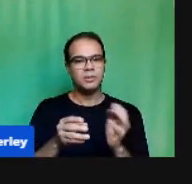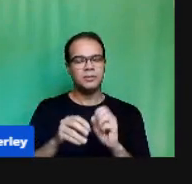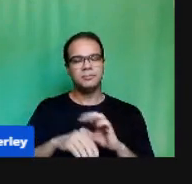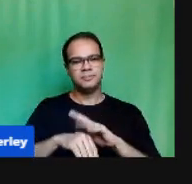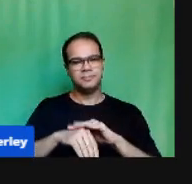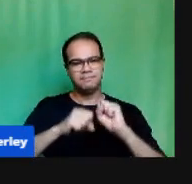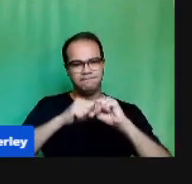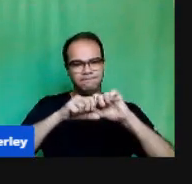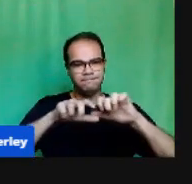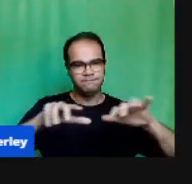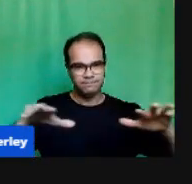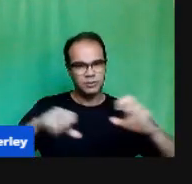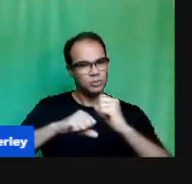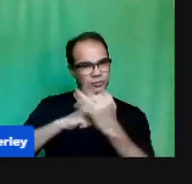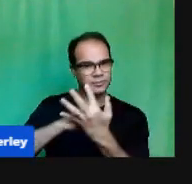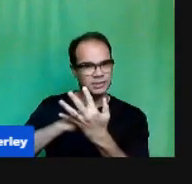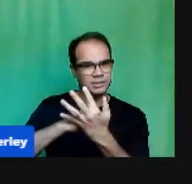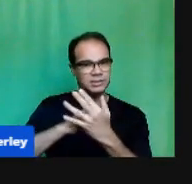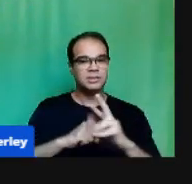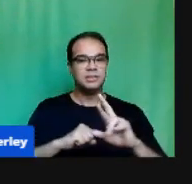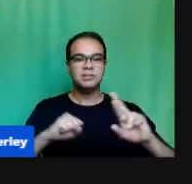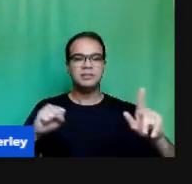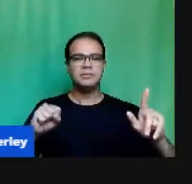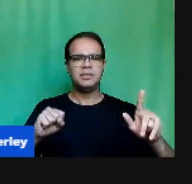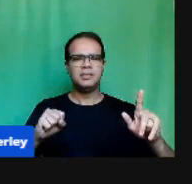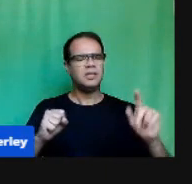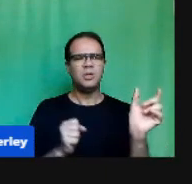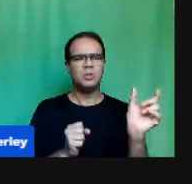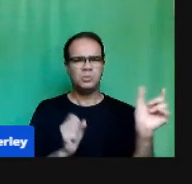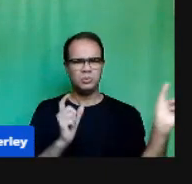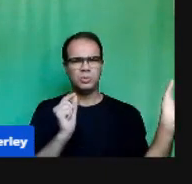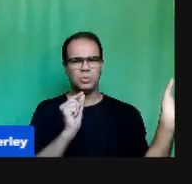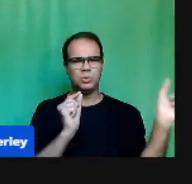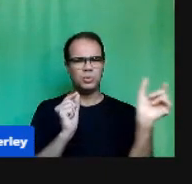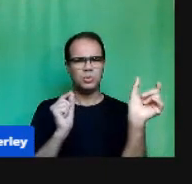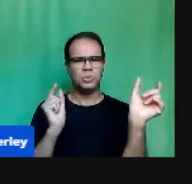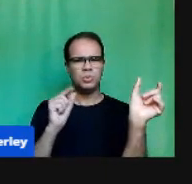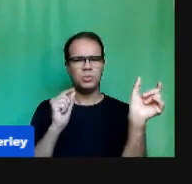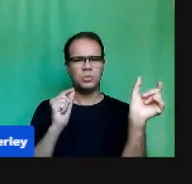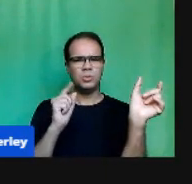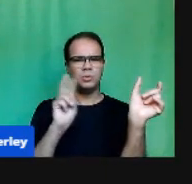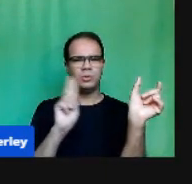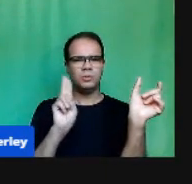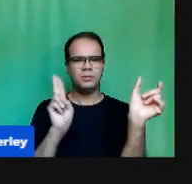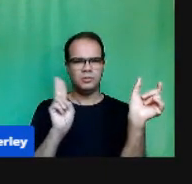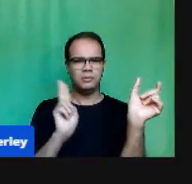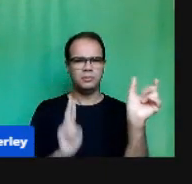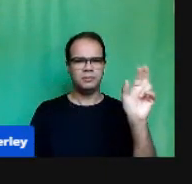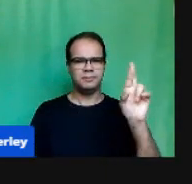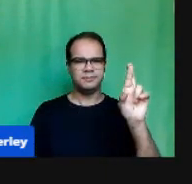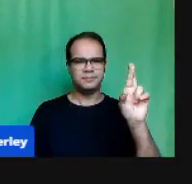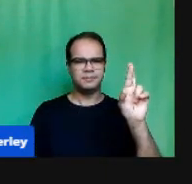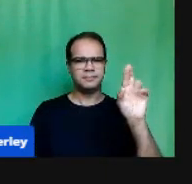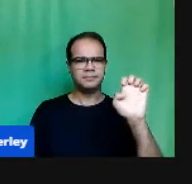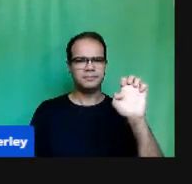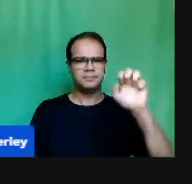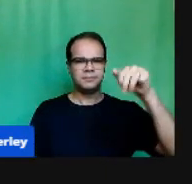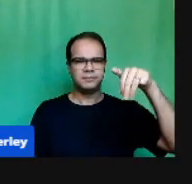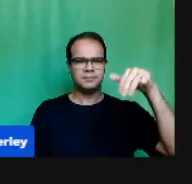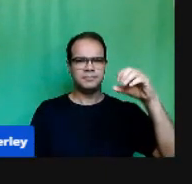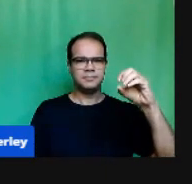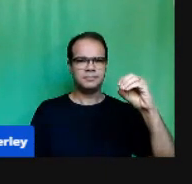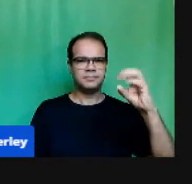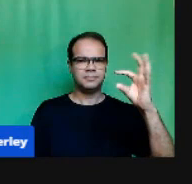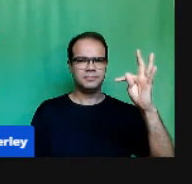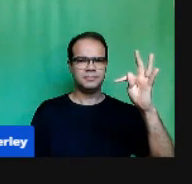modalidade Também nomeada De remota Tornaram-se Imprescidível Para fazer A informação